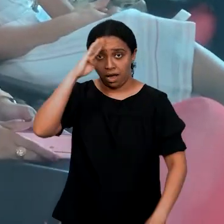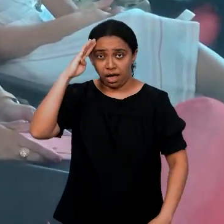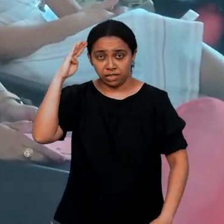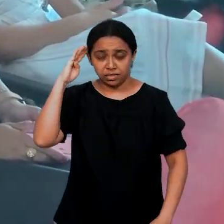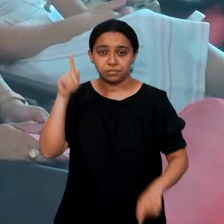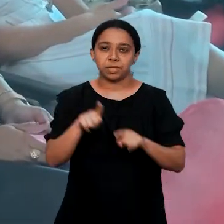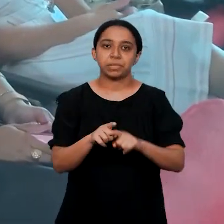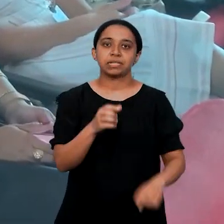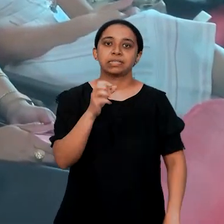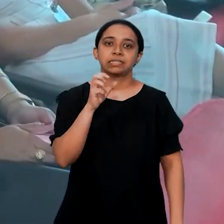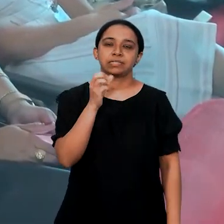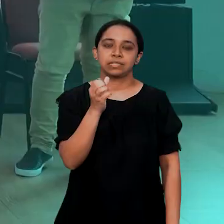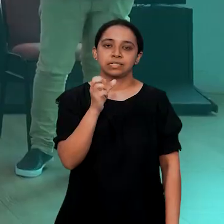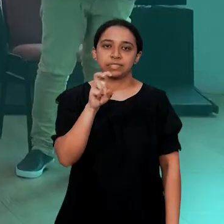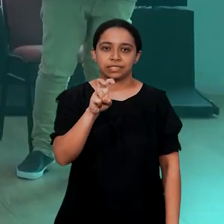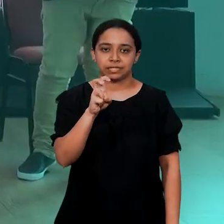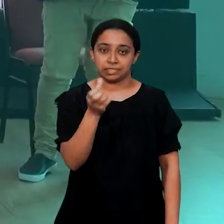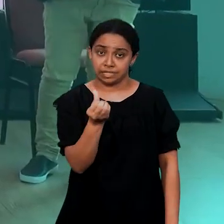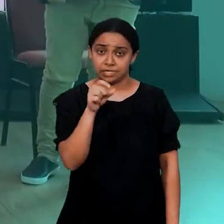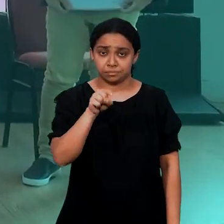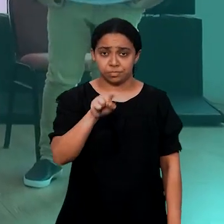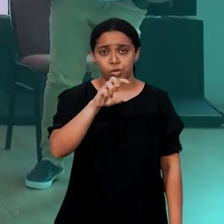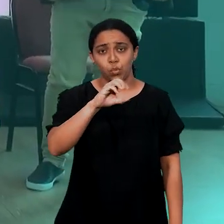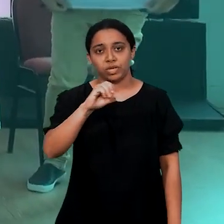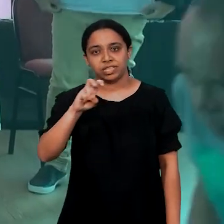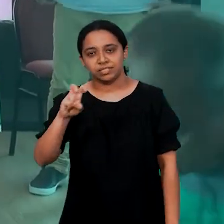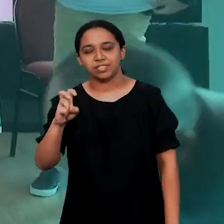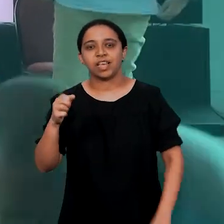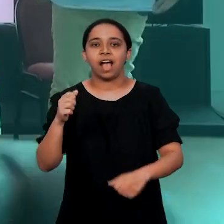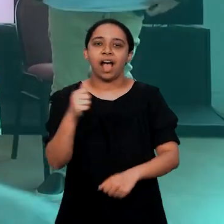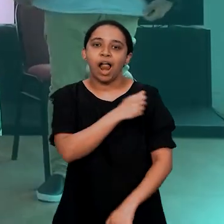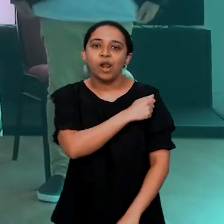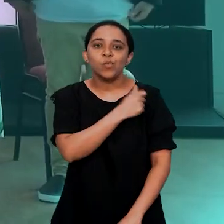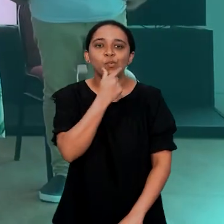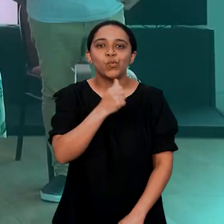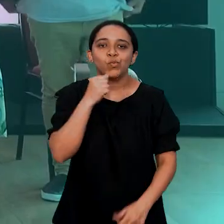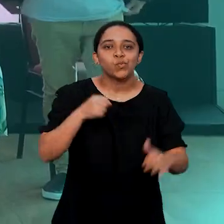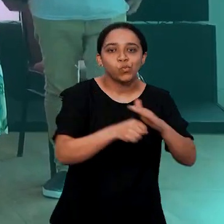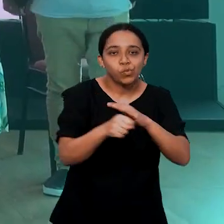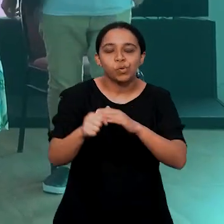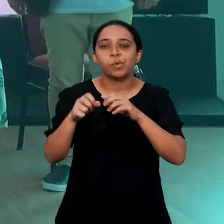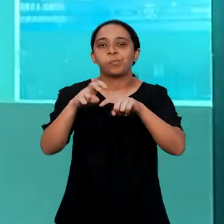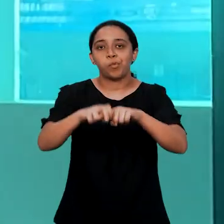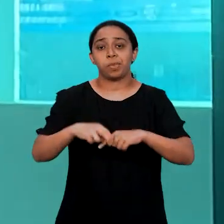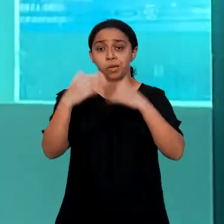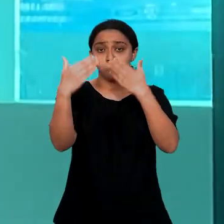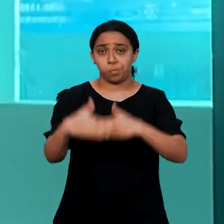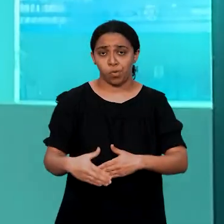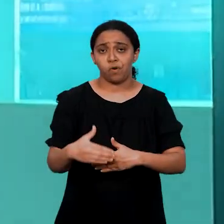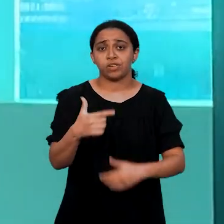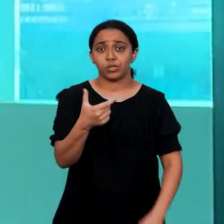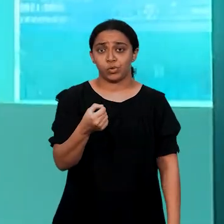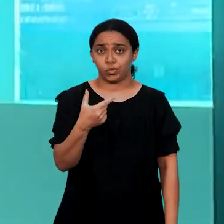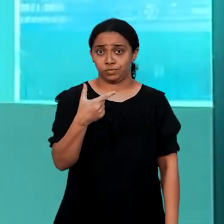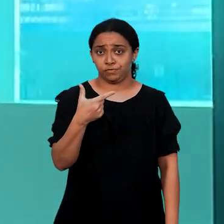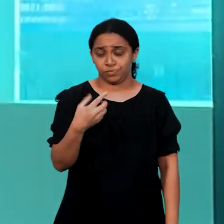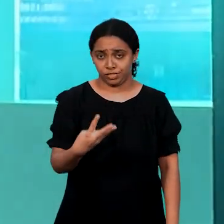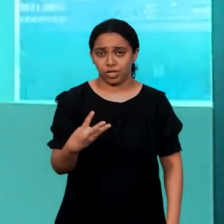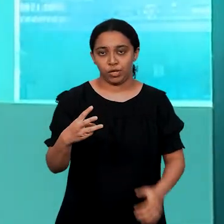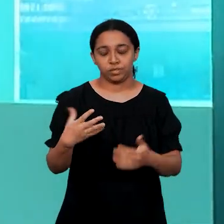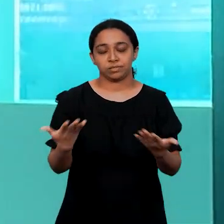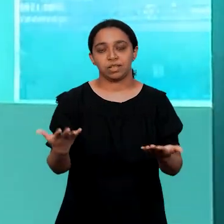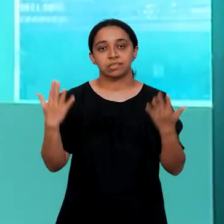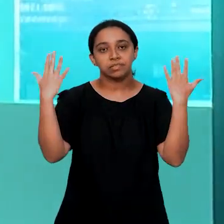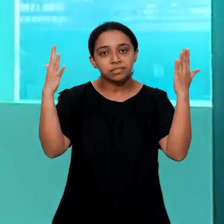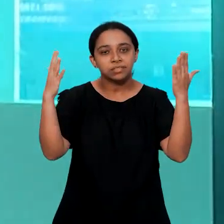A comunidade acadêmica e os 6.515 alunos que ingressam este ano no Instituto, a partir do Seletivo Unificado